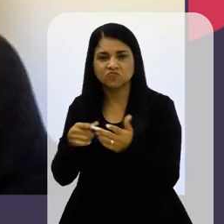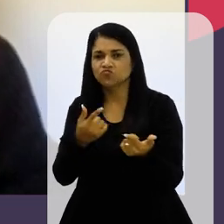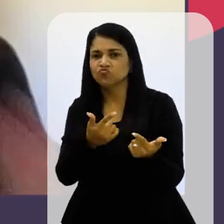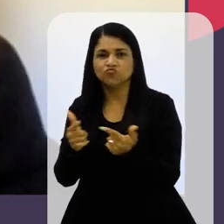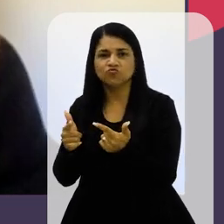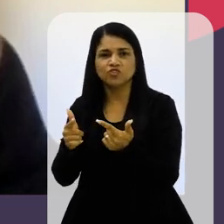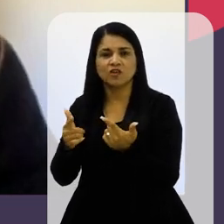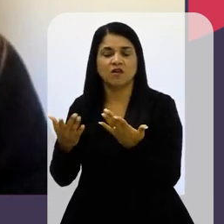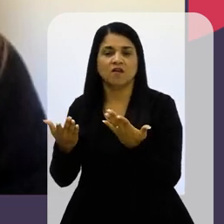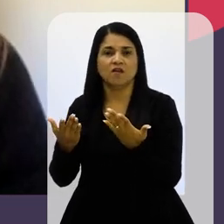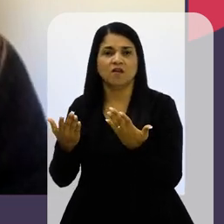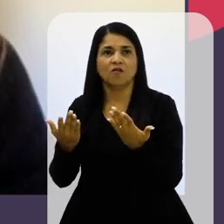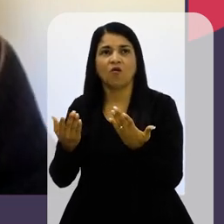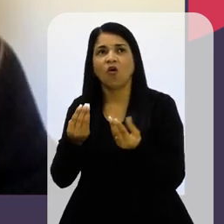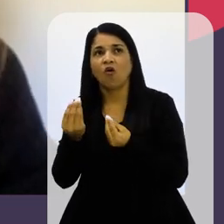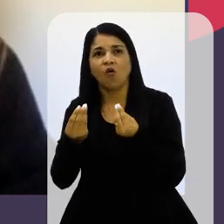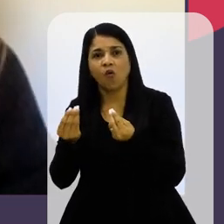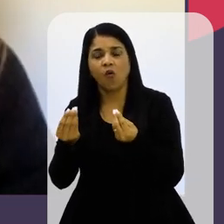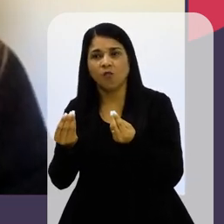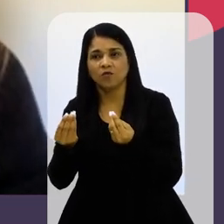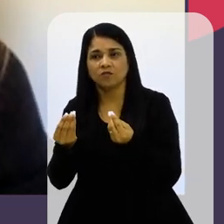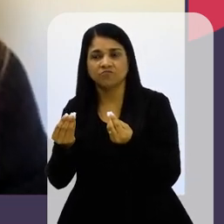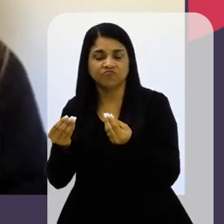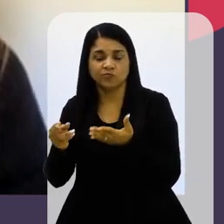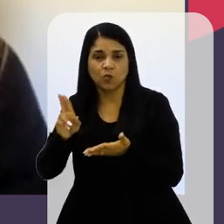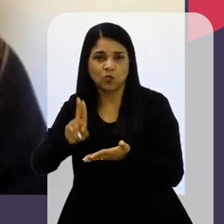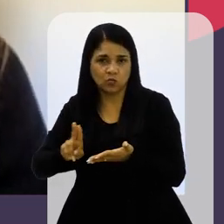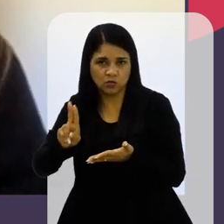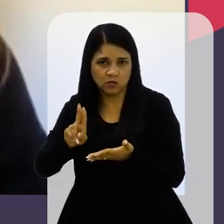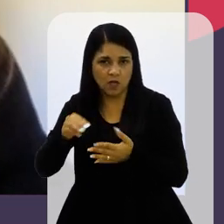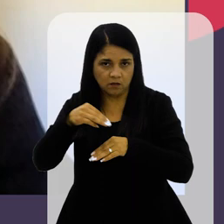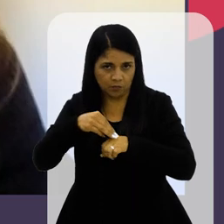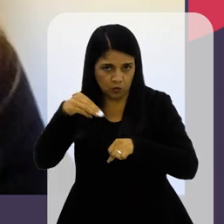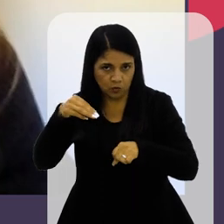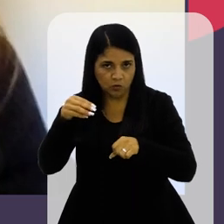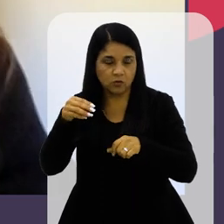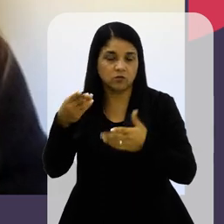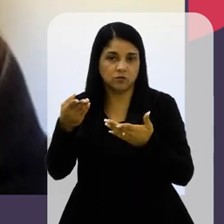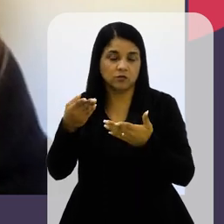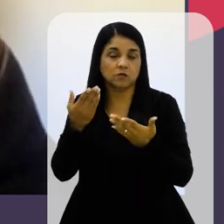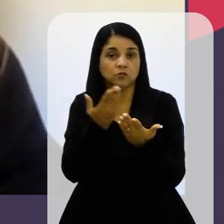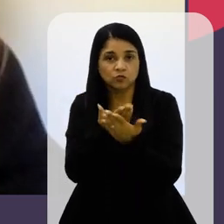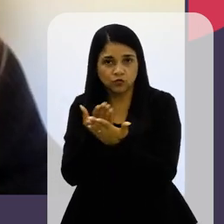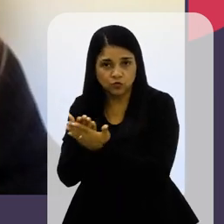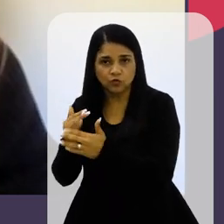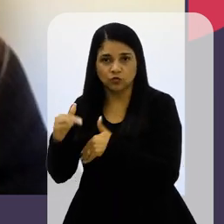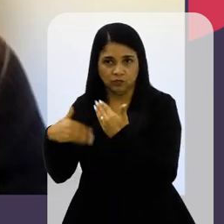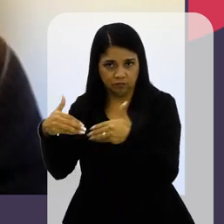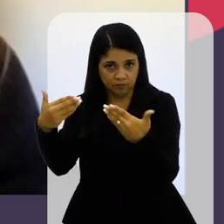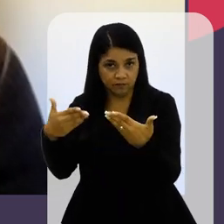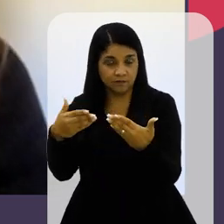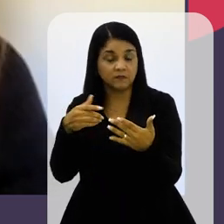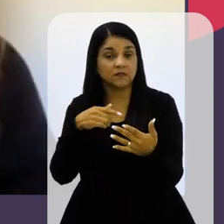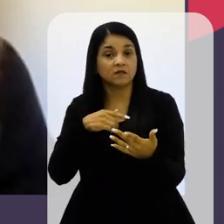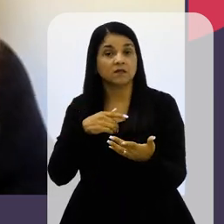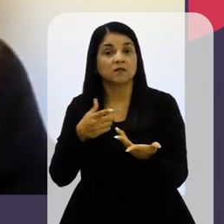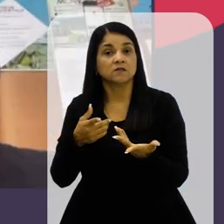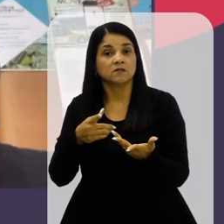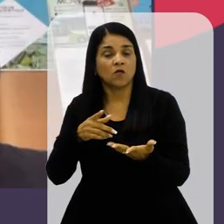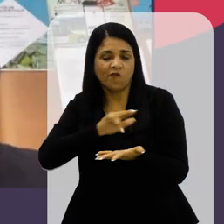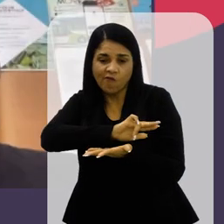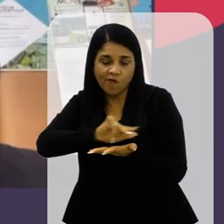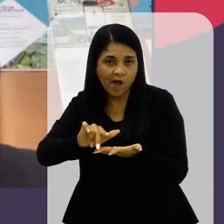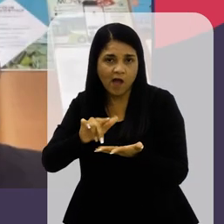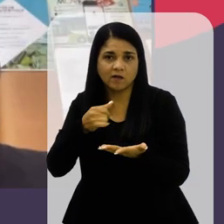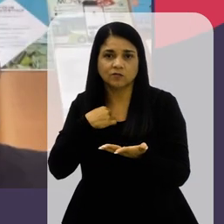não haver Essas variáveis Então não daria Para eu Utilizá-los Na nossa metodologia Que a gente Desenvolveu Para o estudo Então são